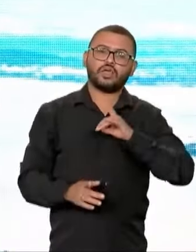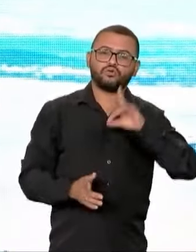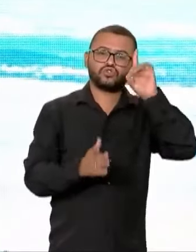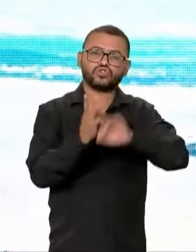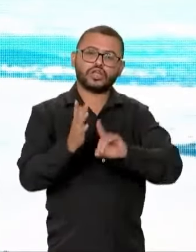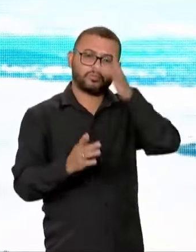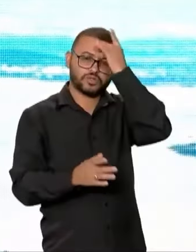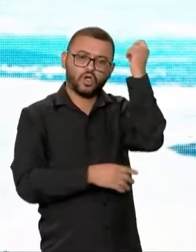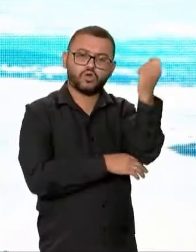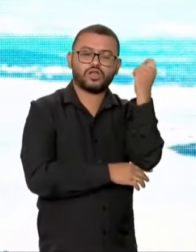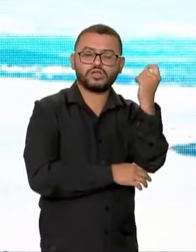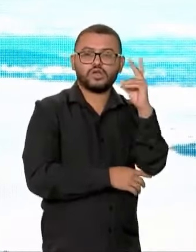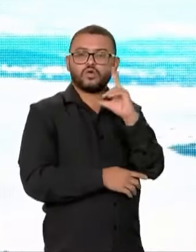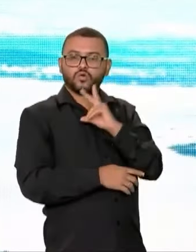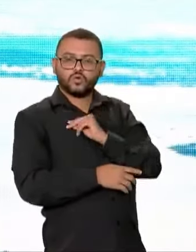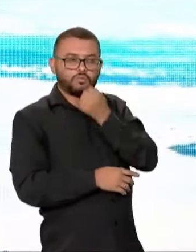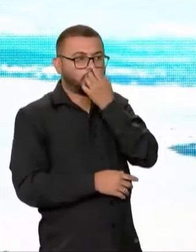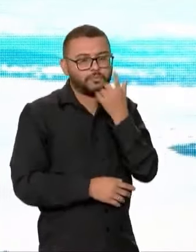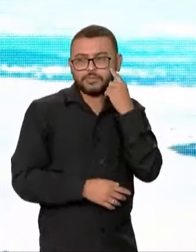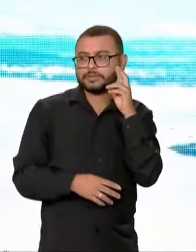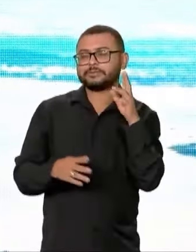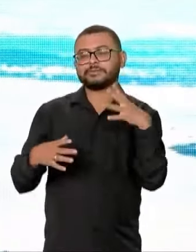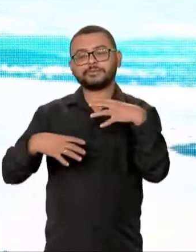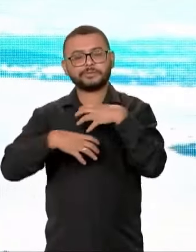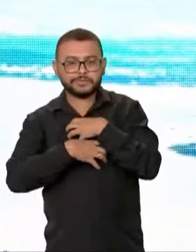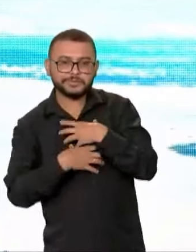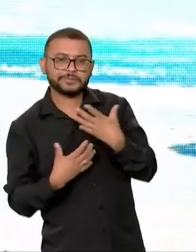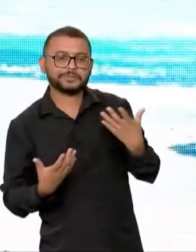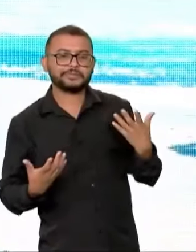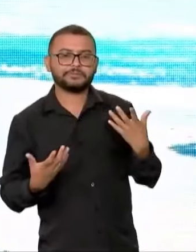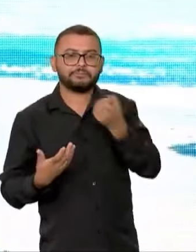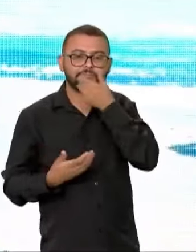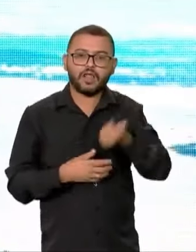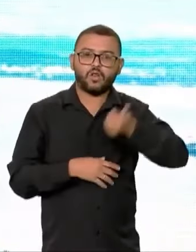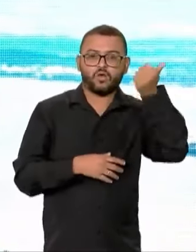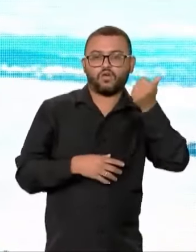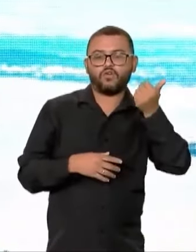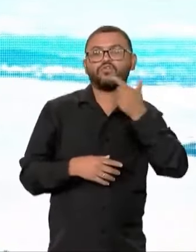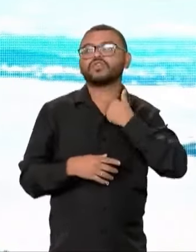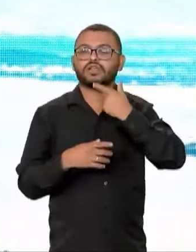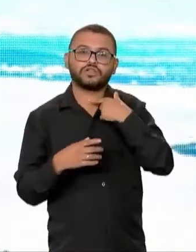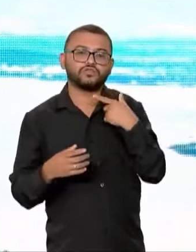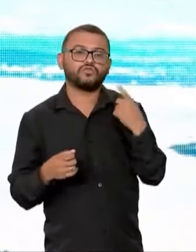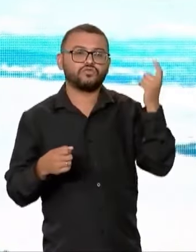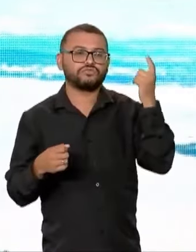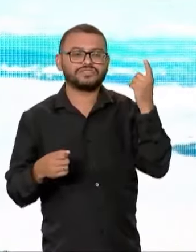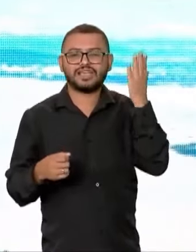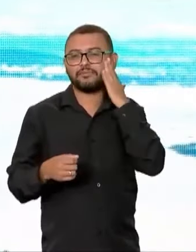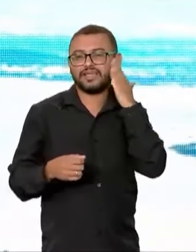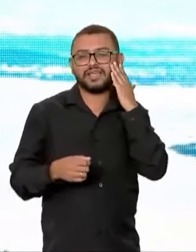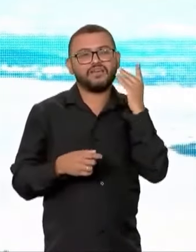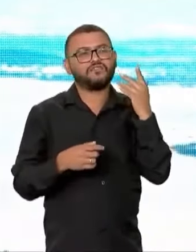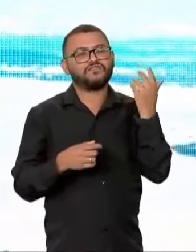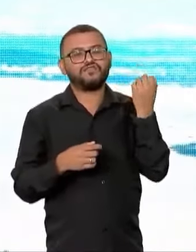povo gaúcho respirar, de poder olhar para o lado e de poder recuperar o direito de ir e vir, sabe, de sair da sua